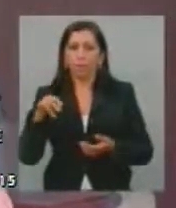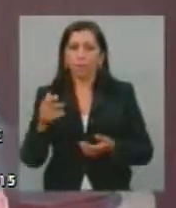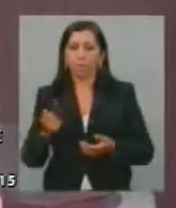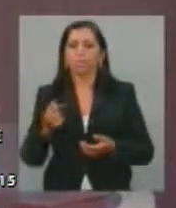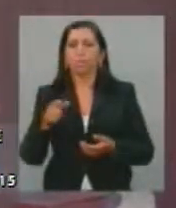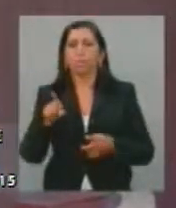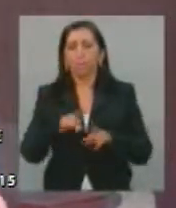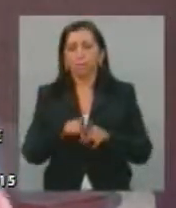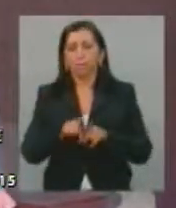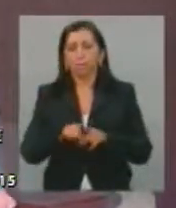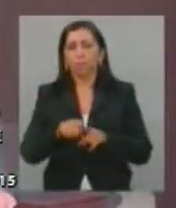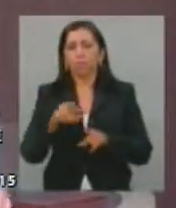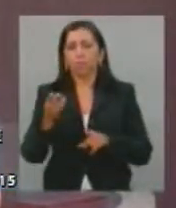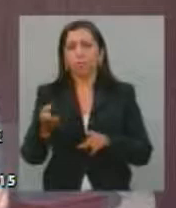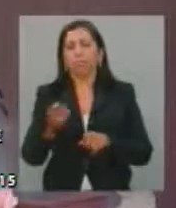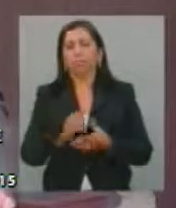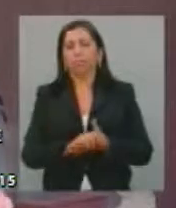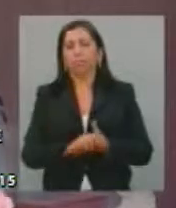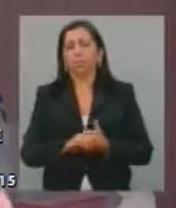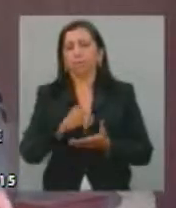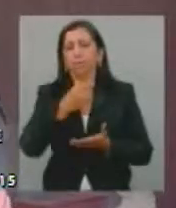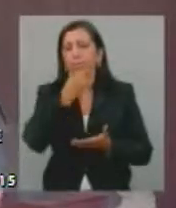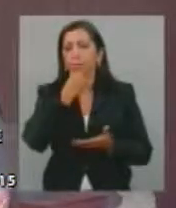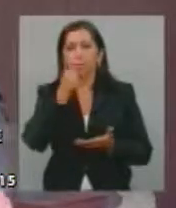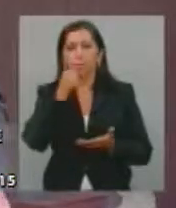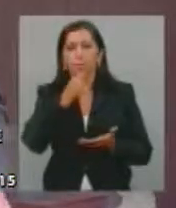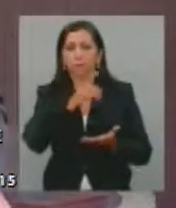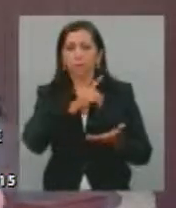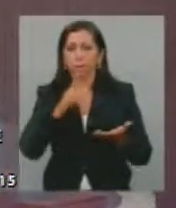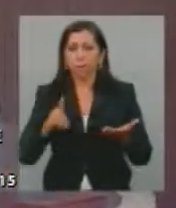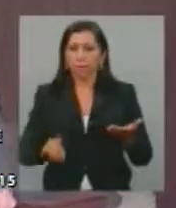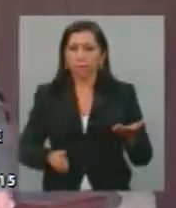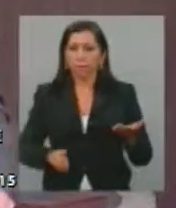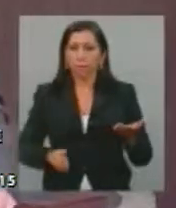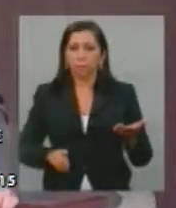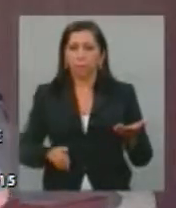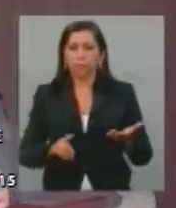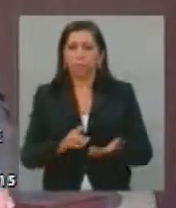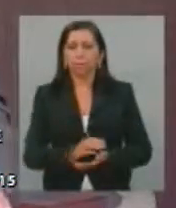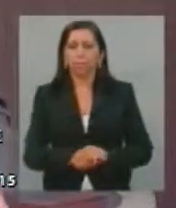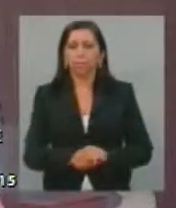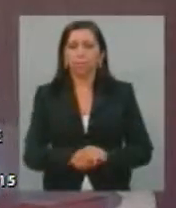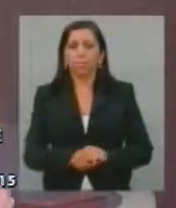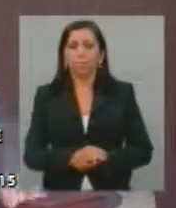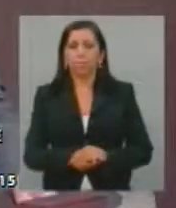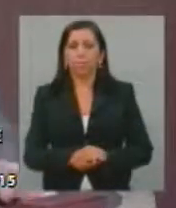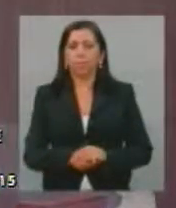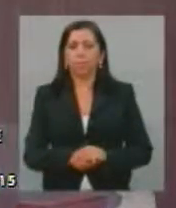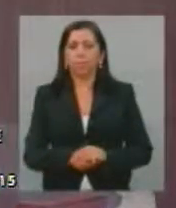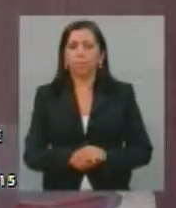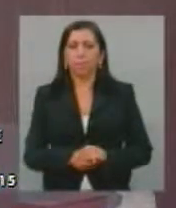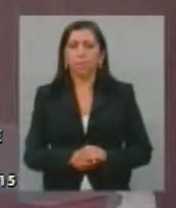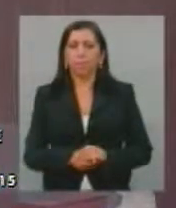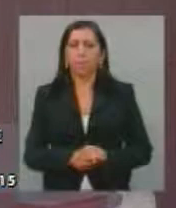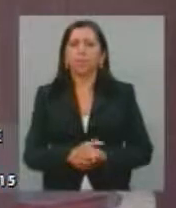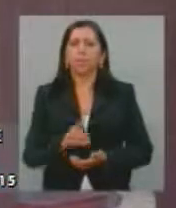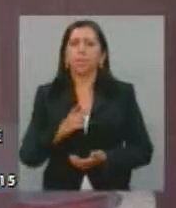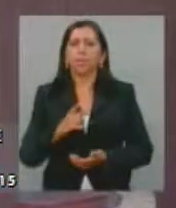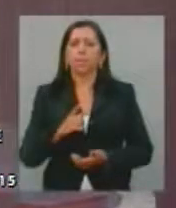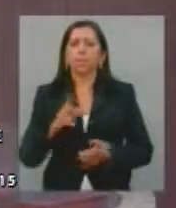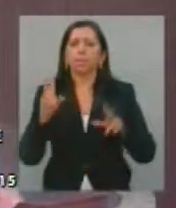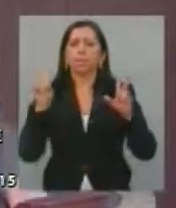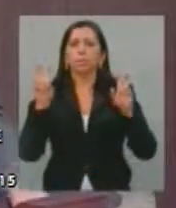senhoras deputadas, senhores deputados, eu queria aqui tratar de temas